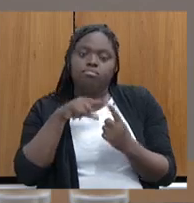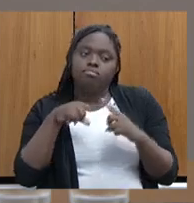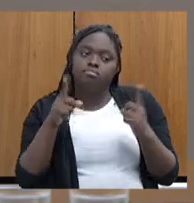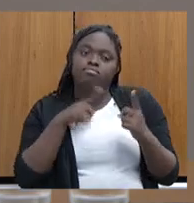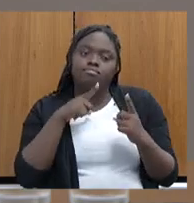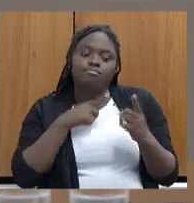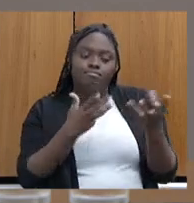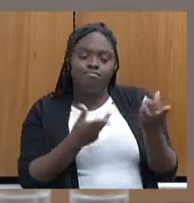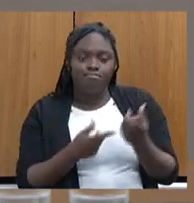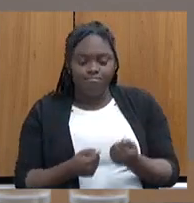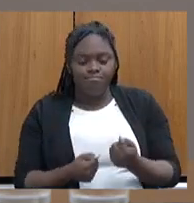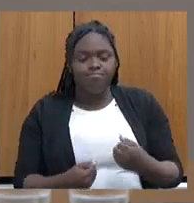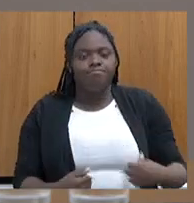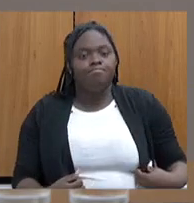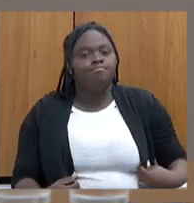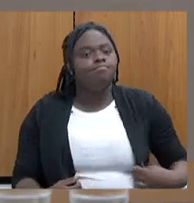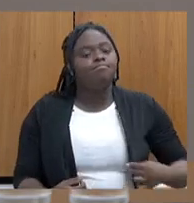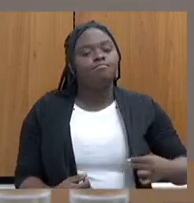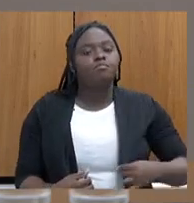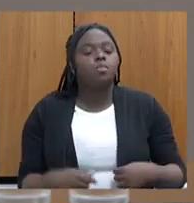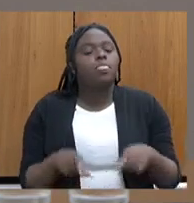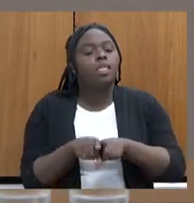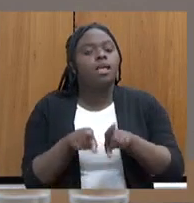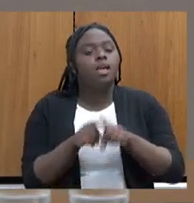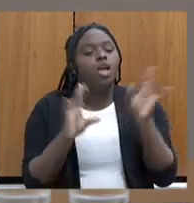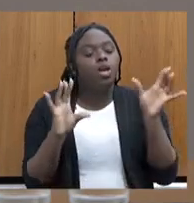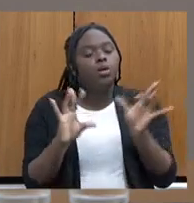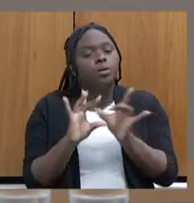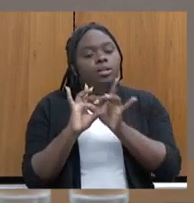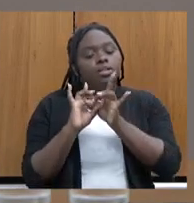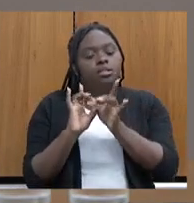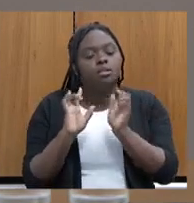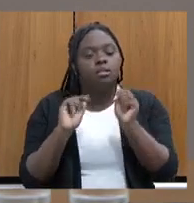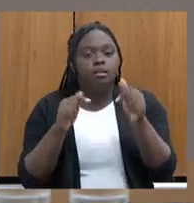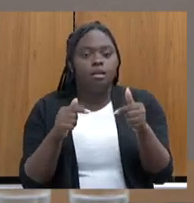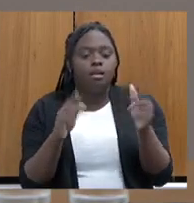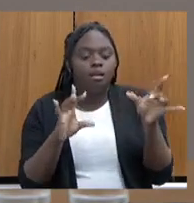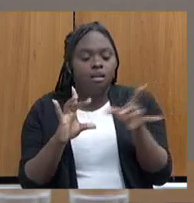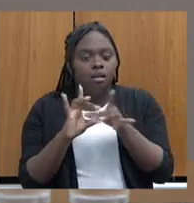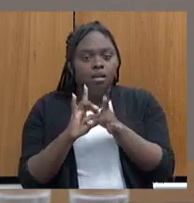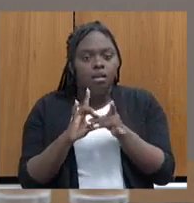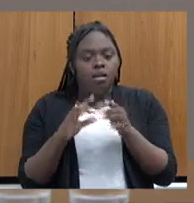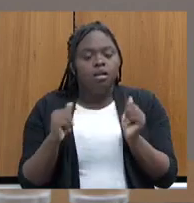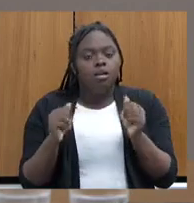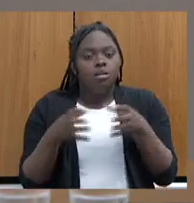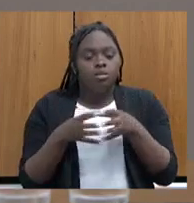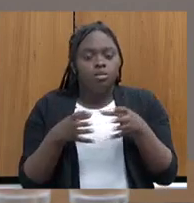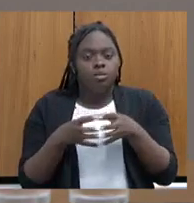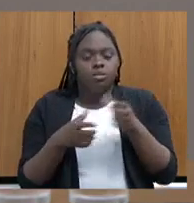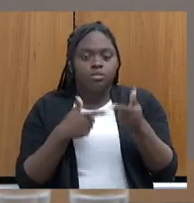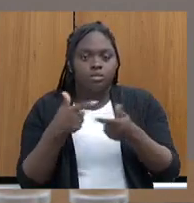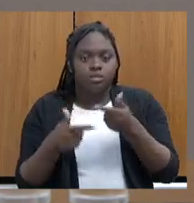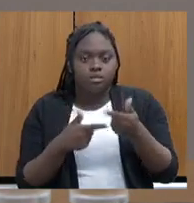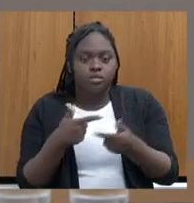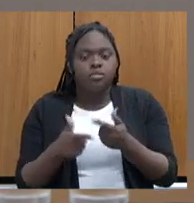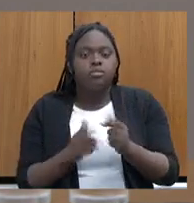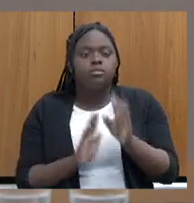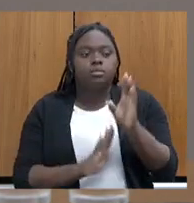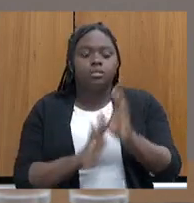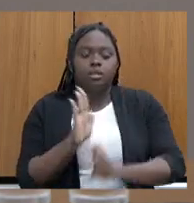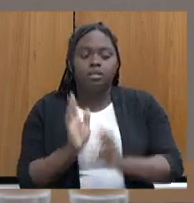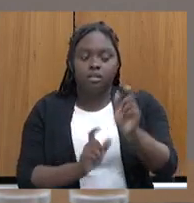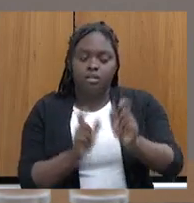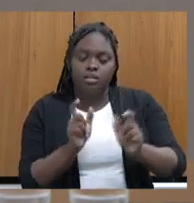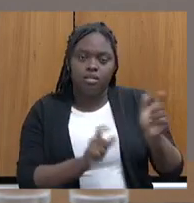acolhimento. E conexão, o CERNA hoje faz a conexão do banco de empregos, a vez delas introduzindo os currículos das